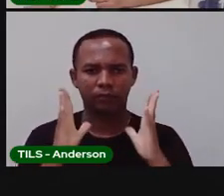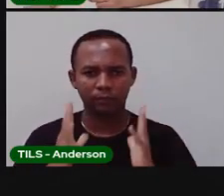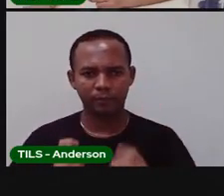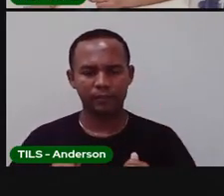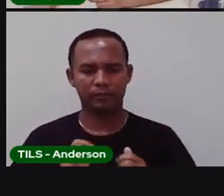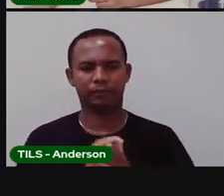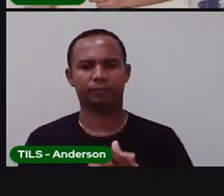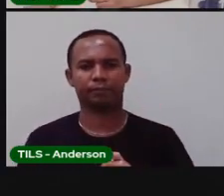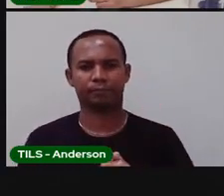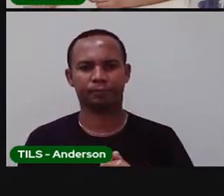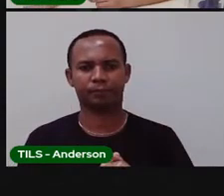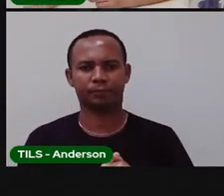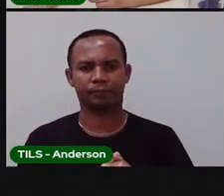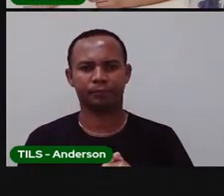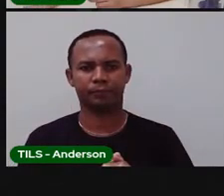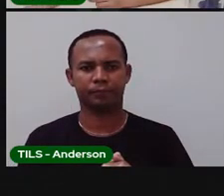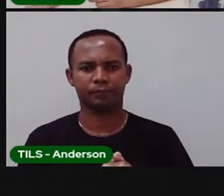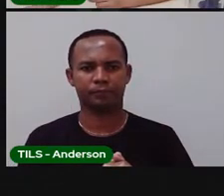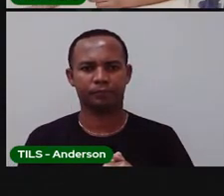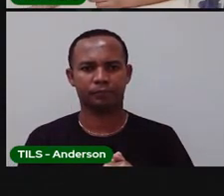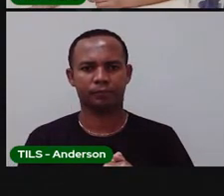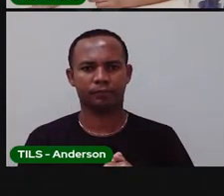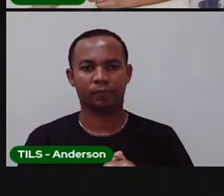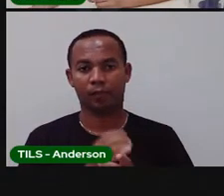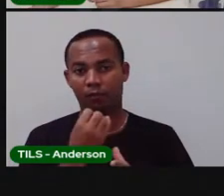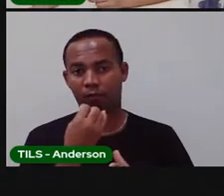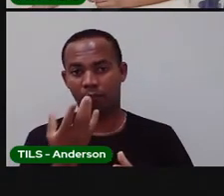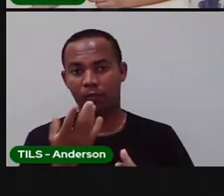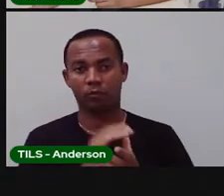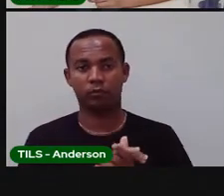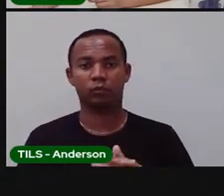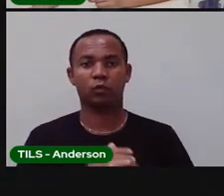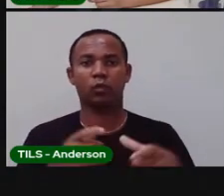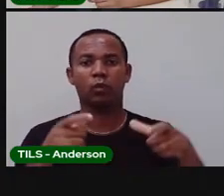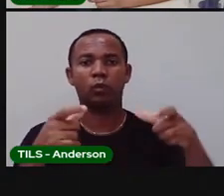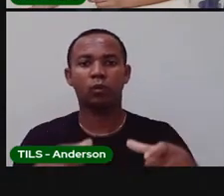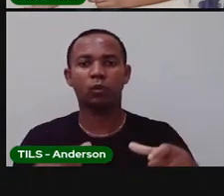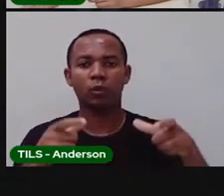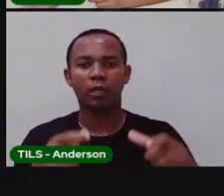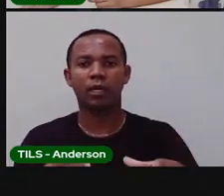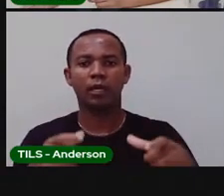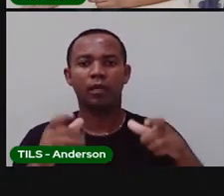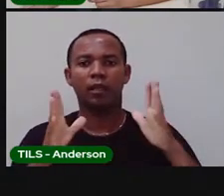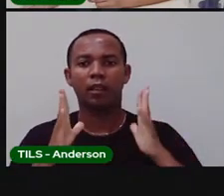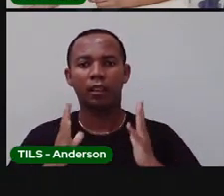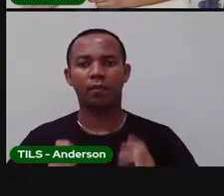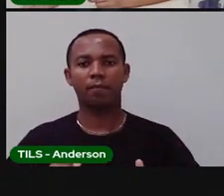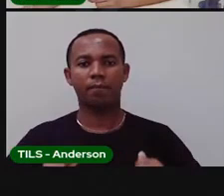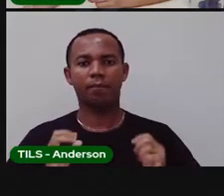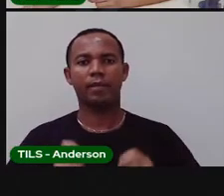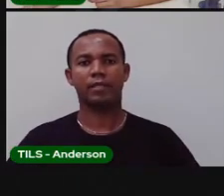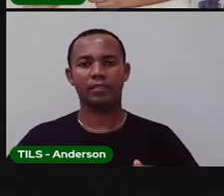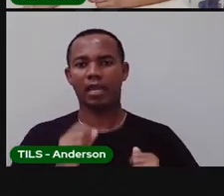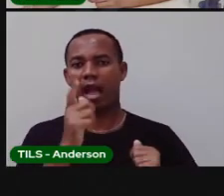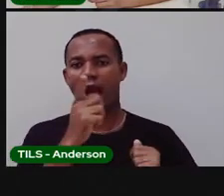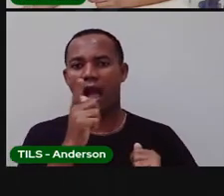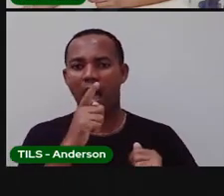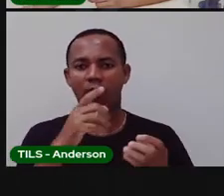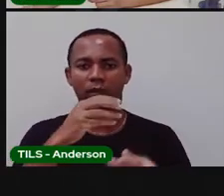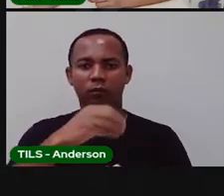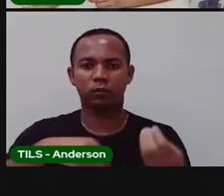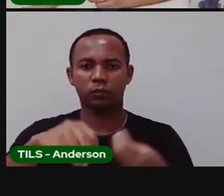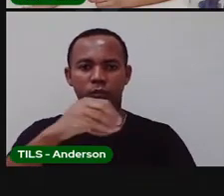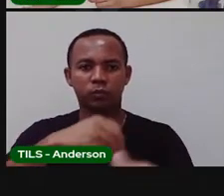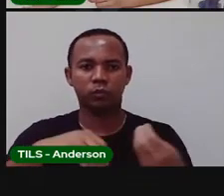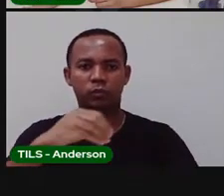Vamos que vamos. Bom, a Estação de Tratamento de Água, né? Que é a ETA, a Estação de